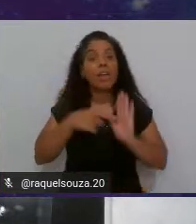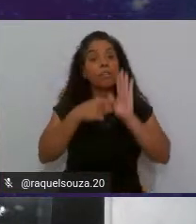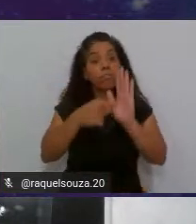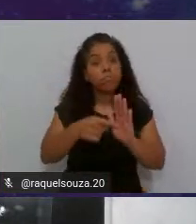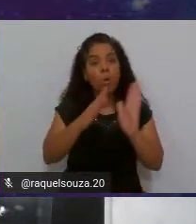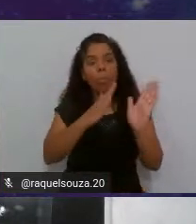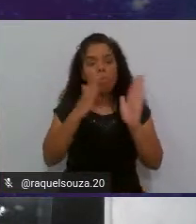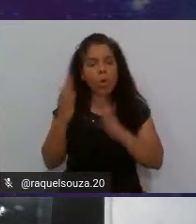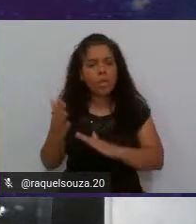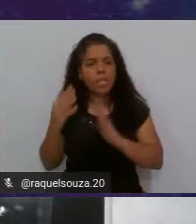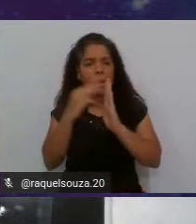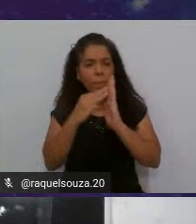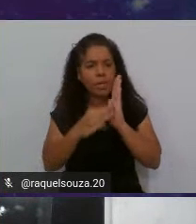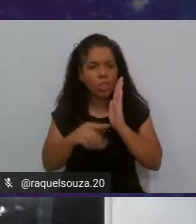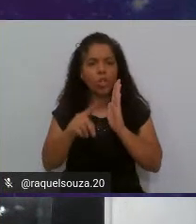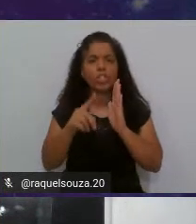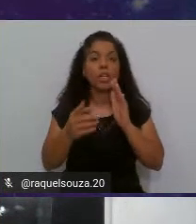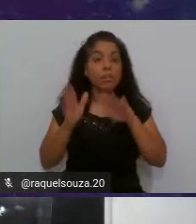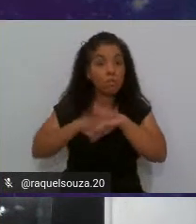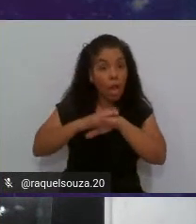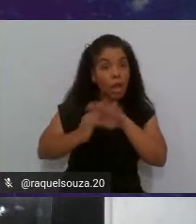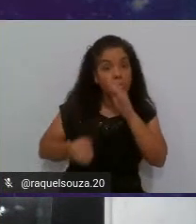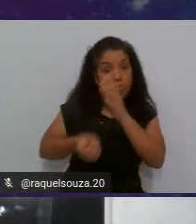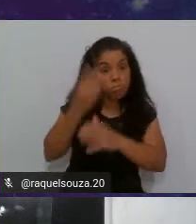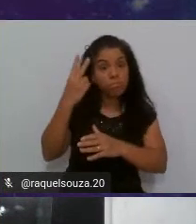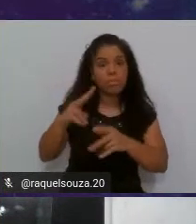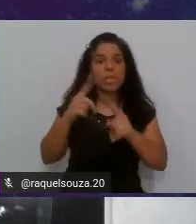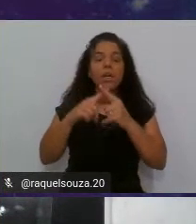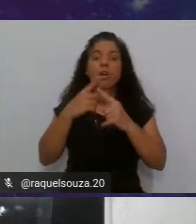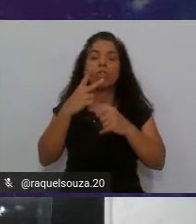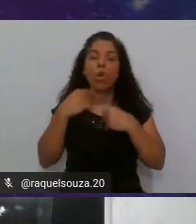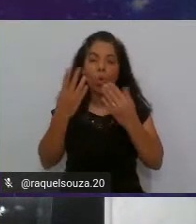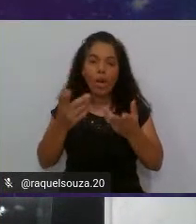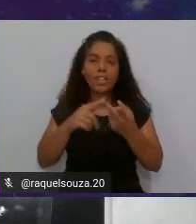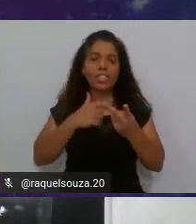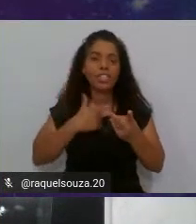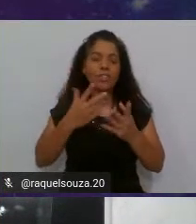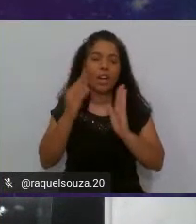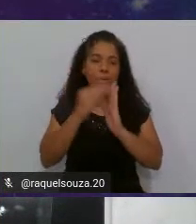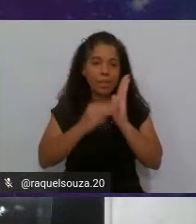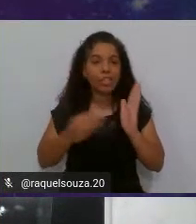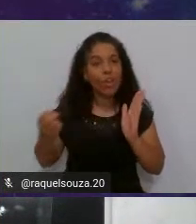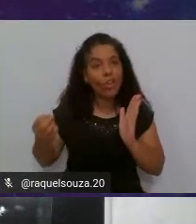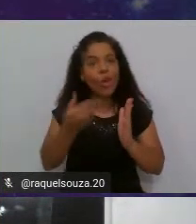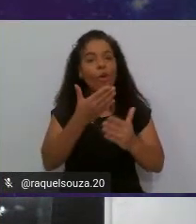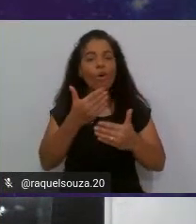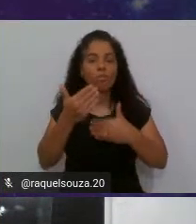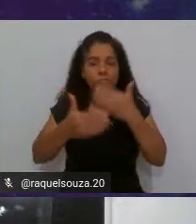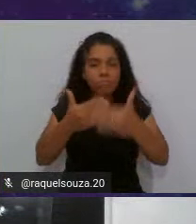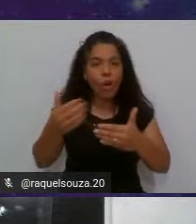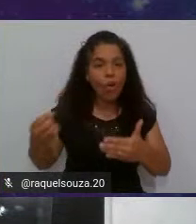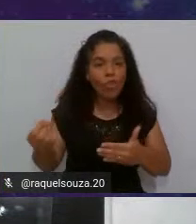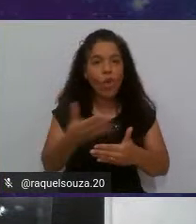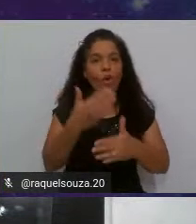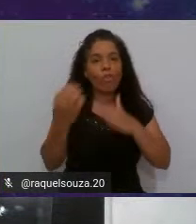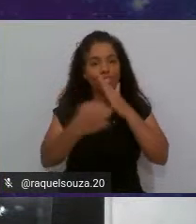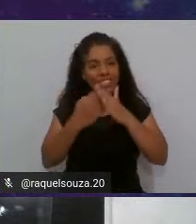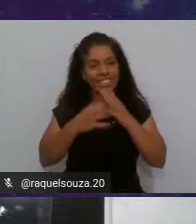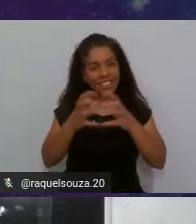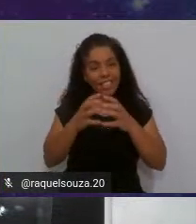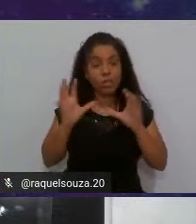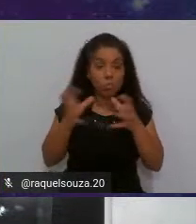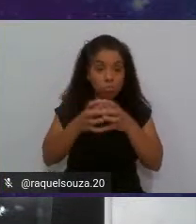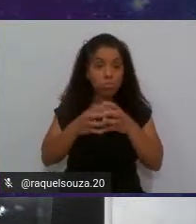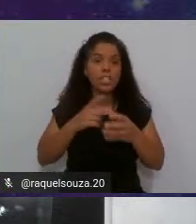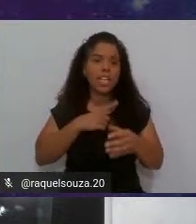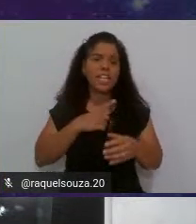uma metodologia que ele implantou e ele disse, quando a gente vai levar uma metodologia nova, um processo novo para a empresa ou para o time, a gente tem que ter